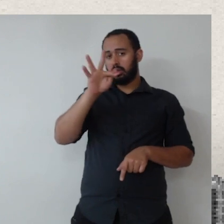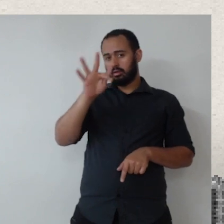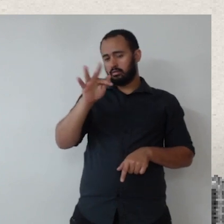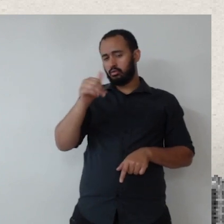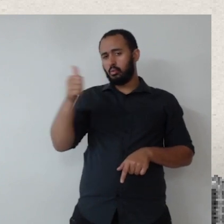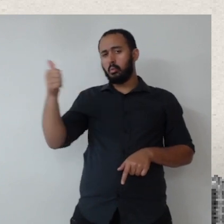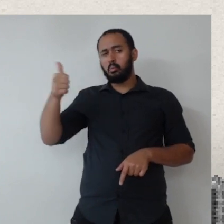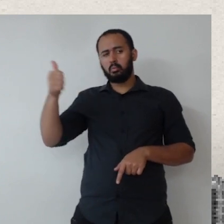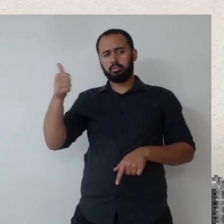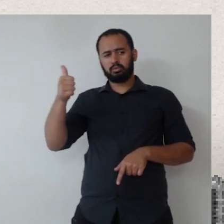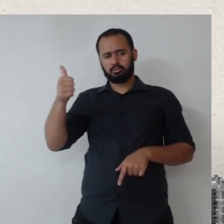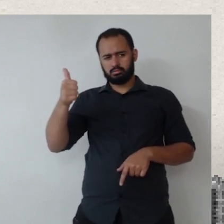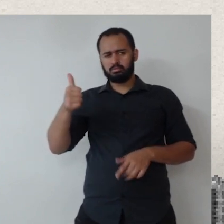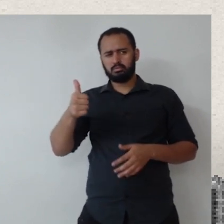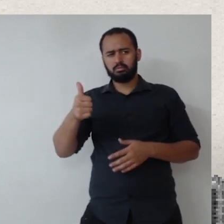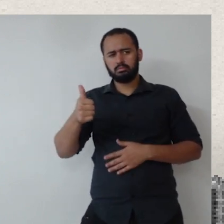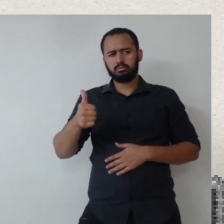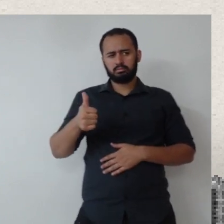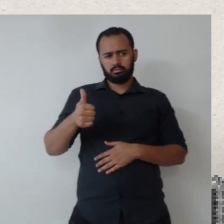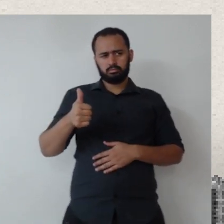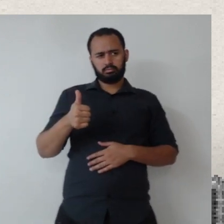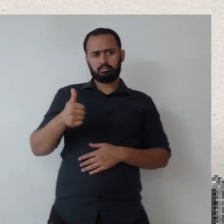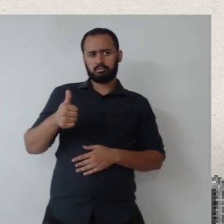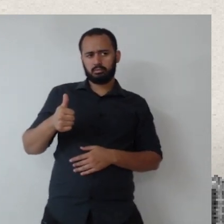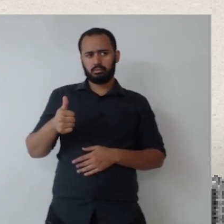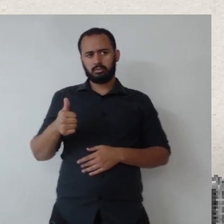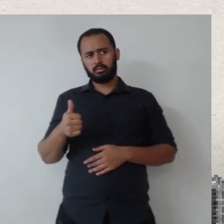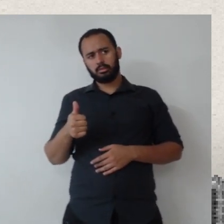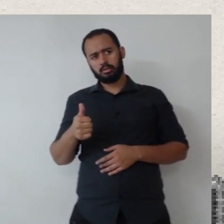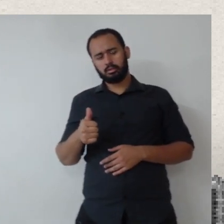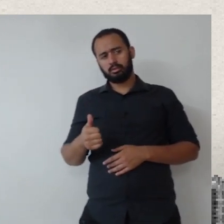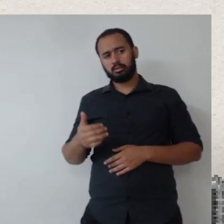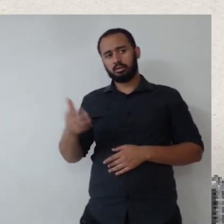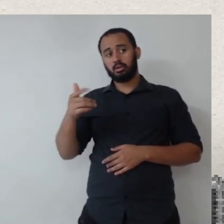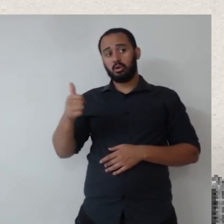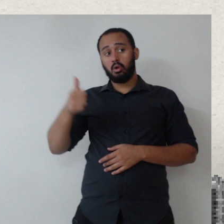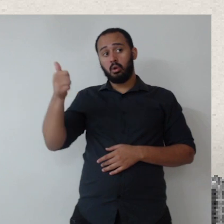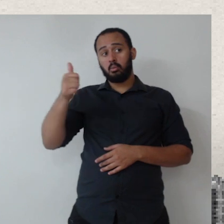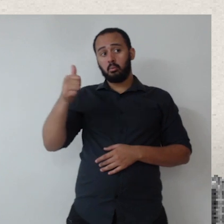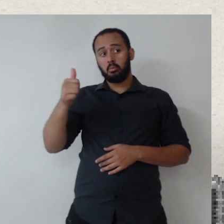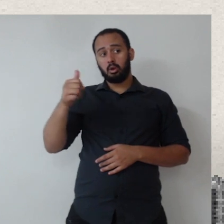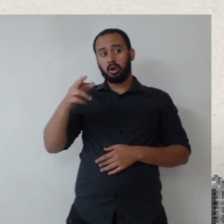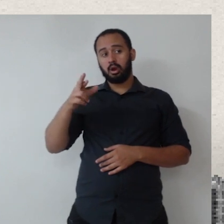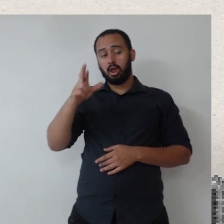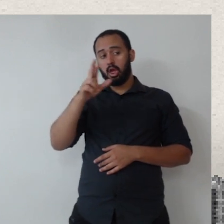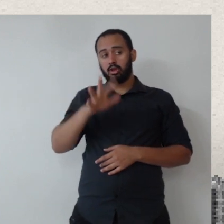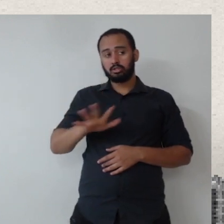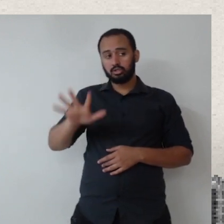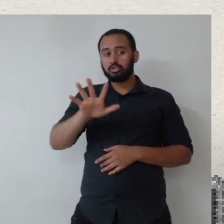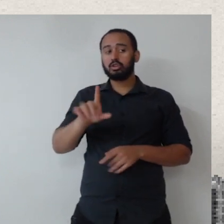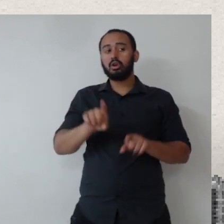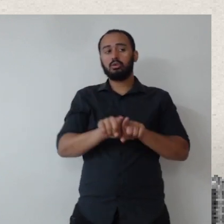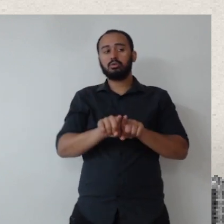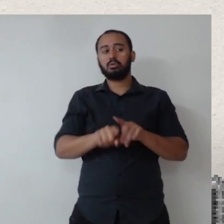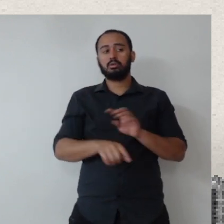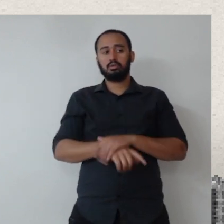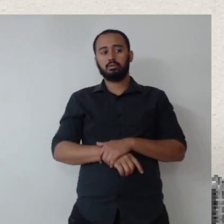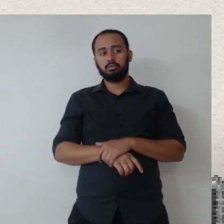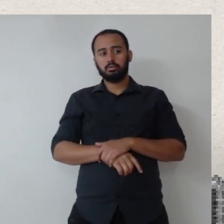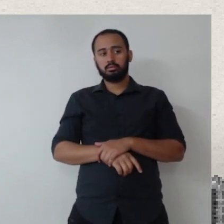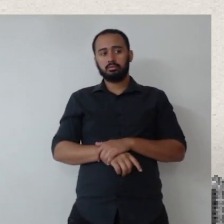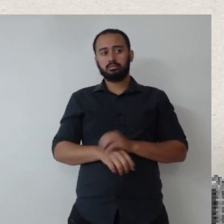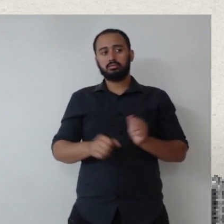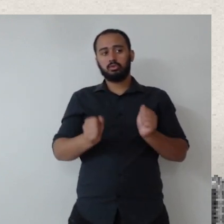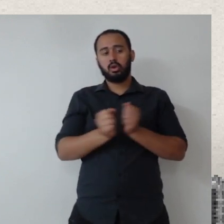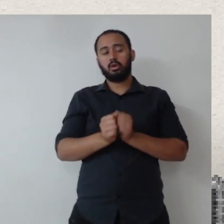Carlos? Esses dados mais asseccionais também, Renato, da primeira região. Todos têm que colher essas informações em